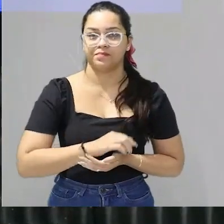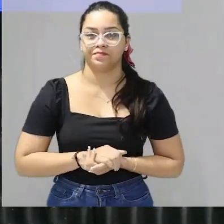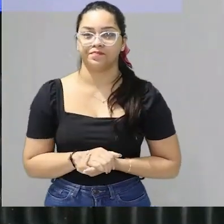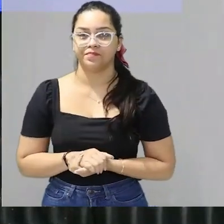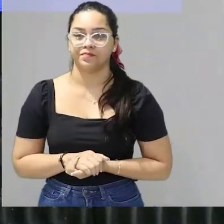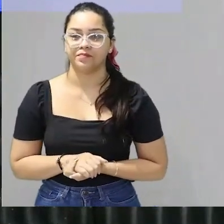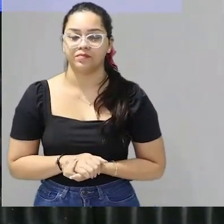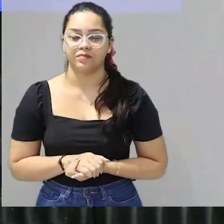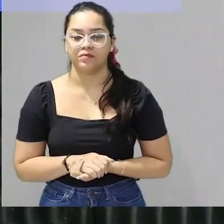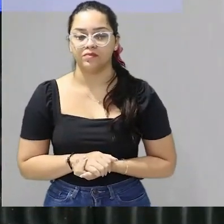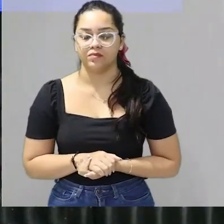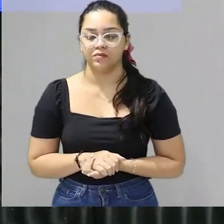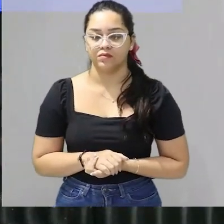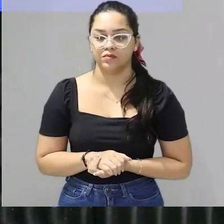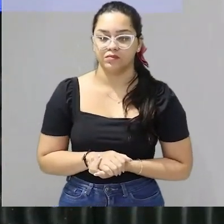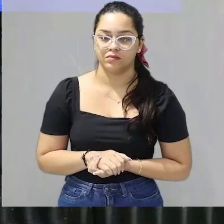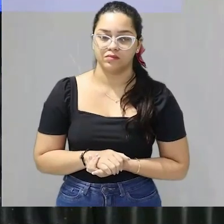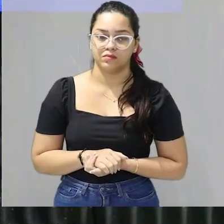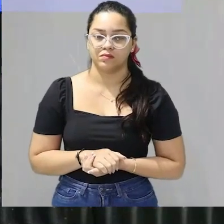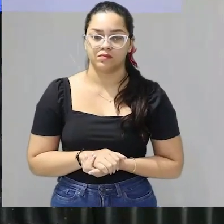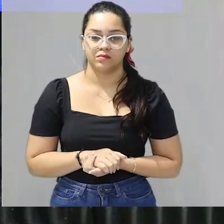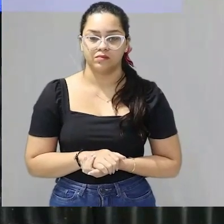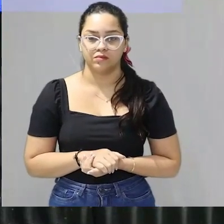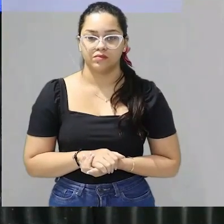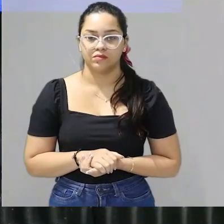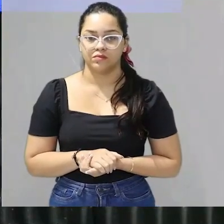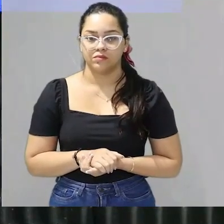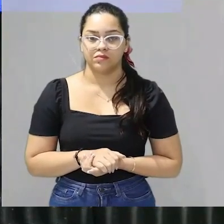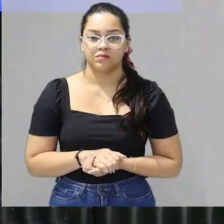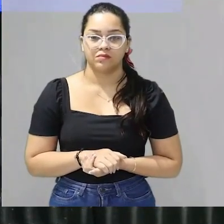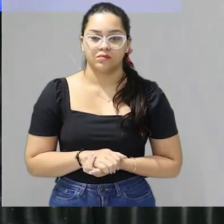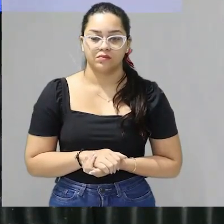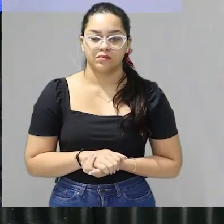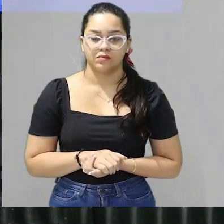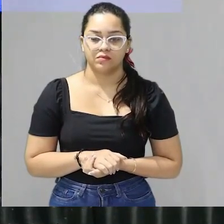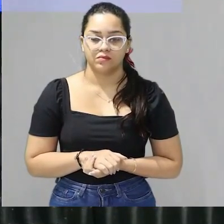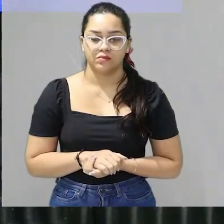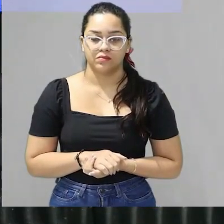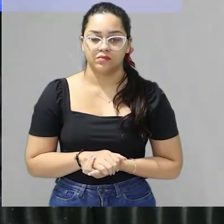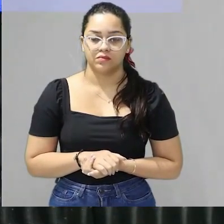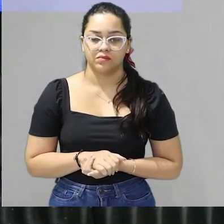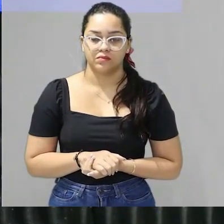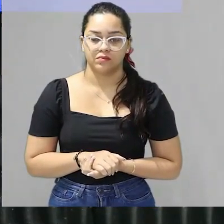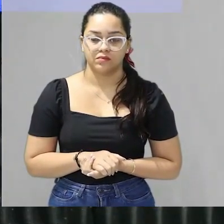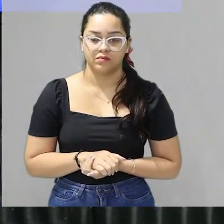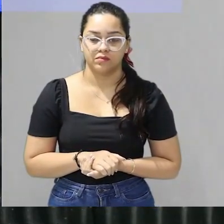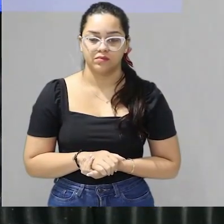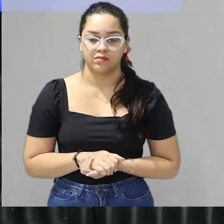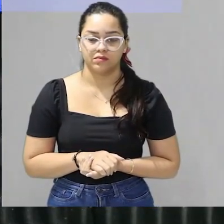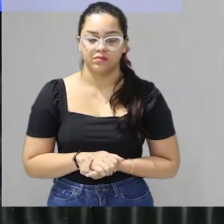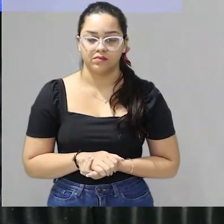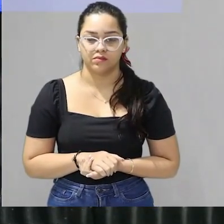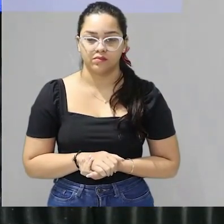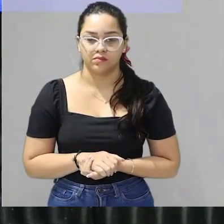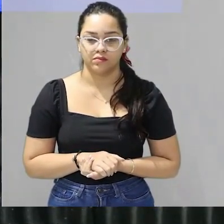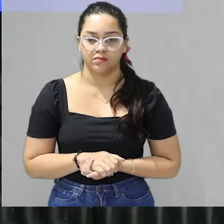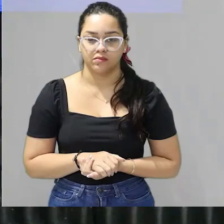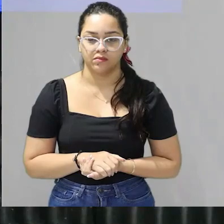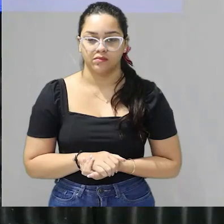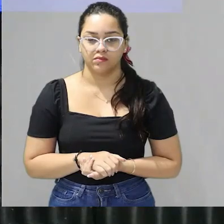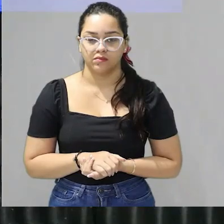ponto de vista e dá margem à discussão não se esqueça de que nas redações são apresentados os temas